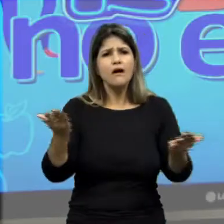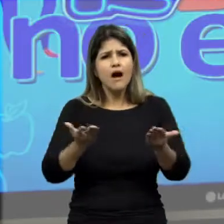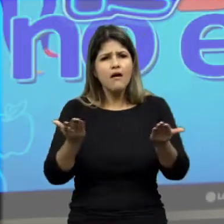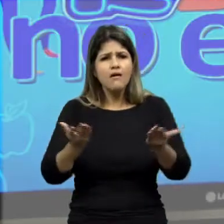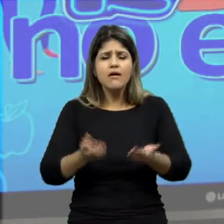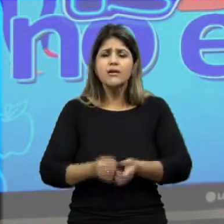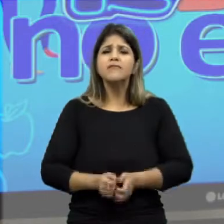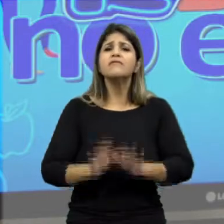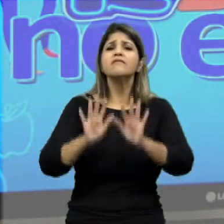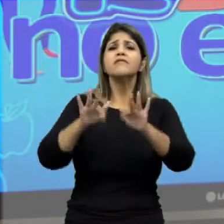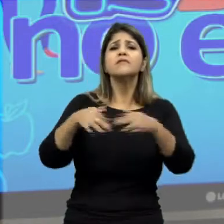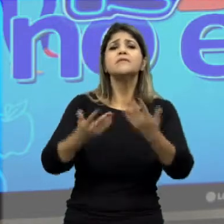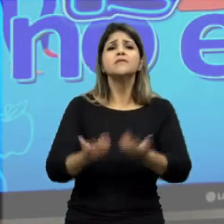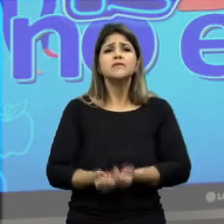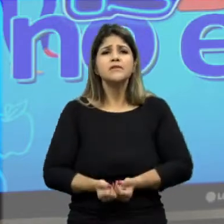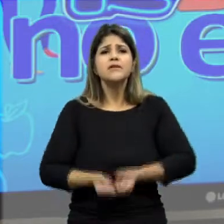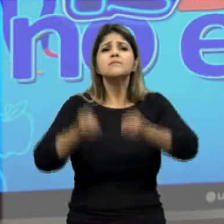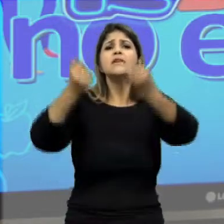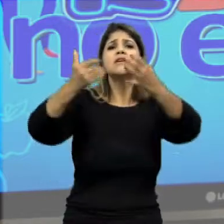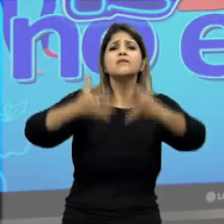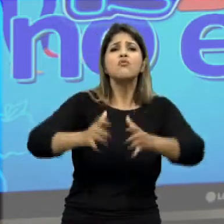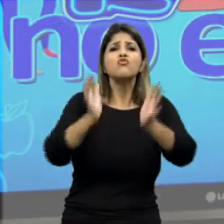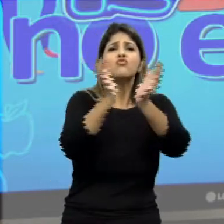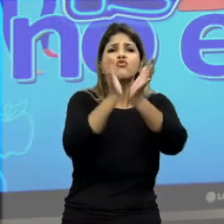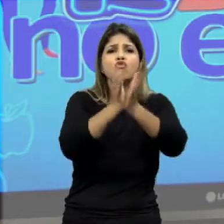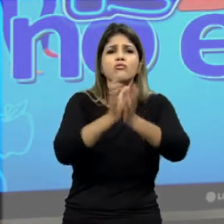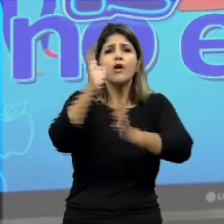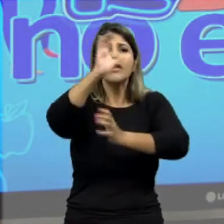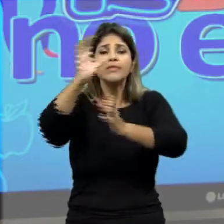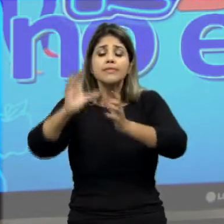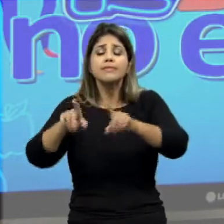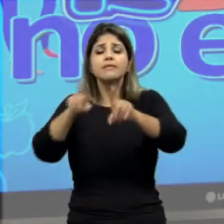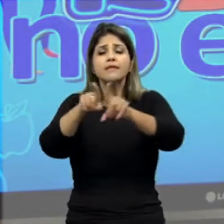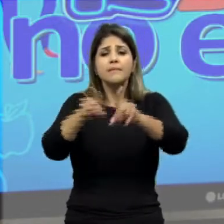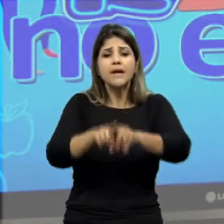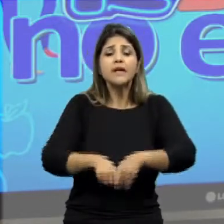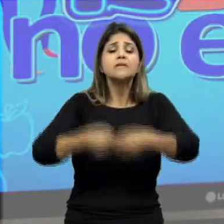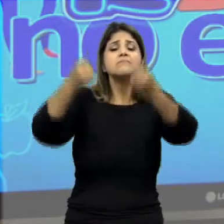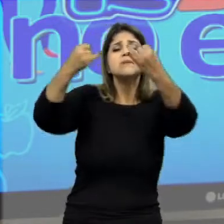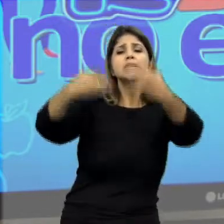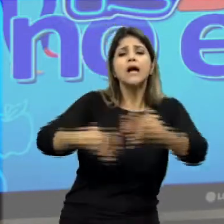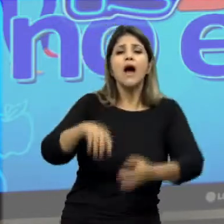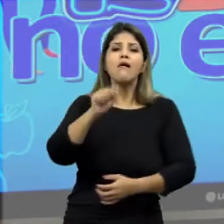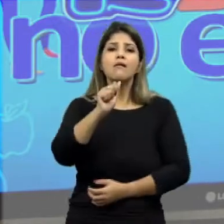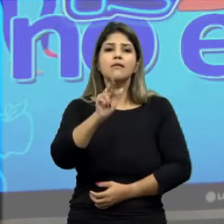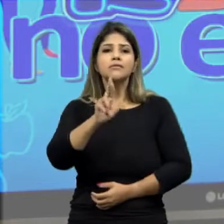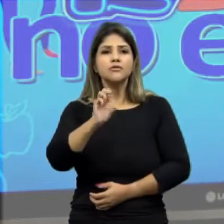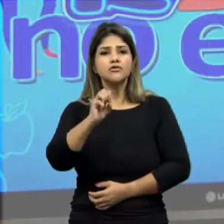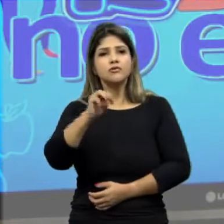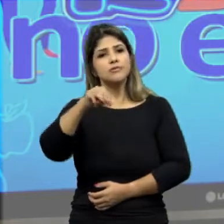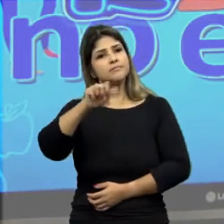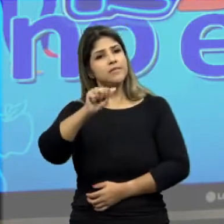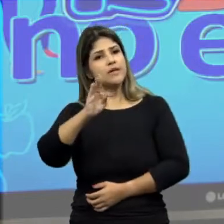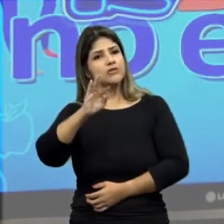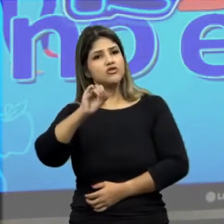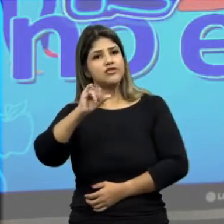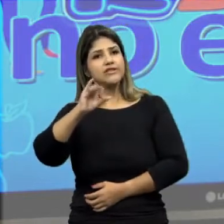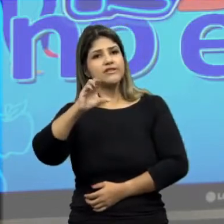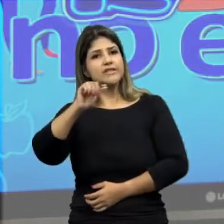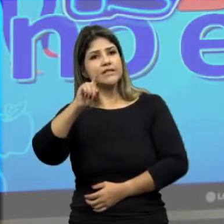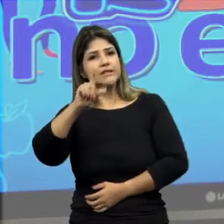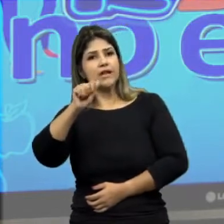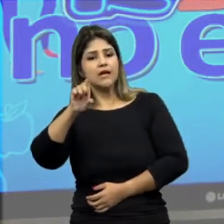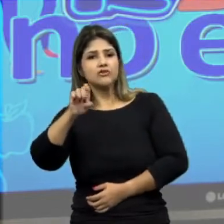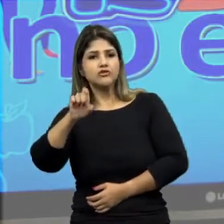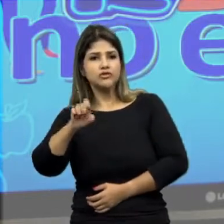gente finalizar essa classificação aí das cadeias, nós temos que falar da aromaticidade, né? Vamos falar da aromaticidade ali mais